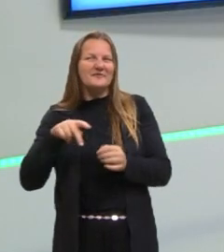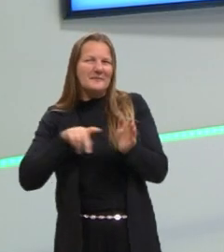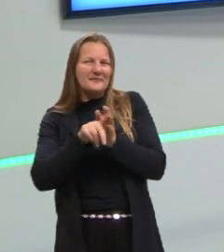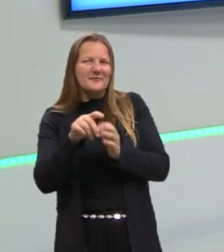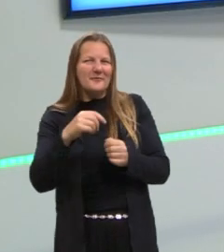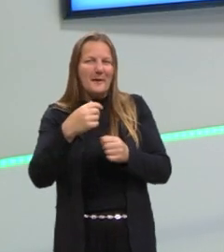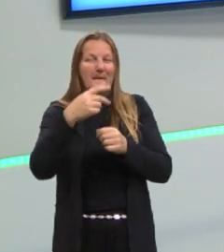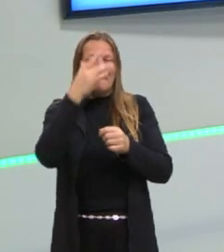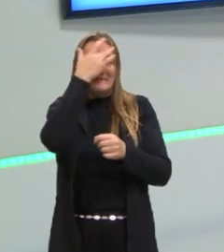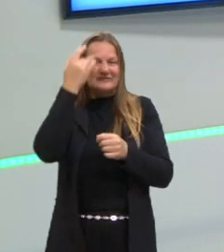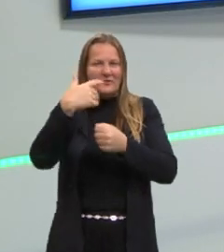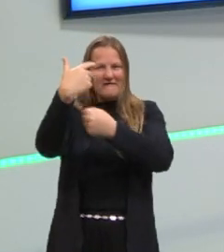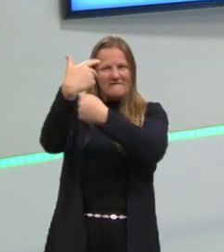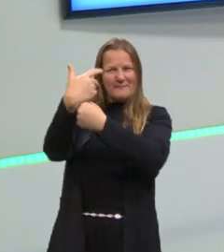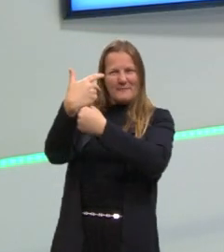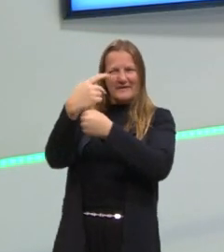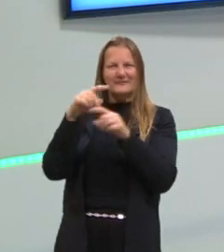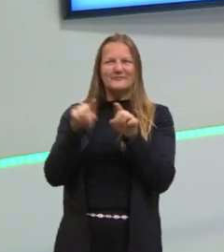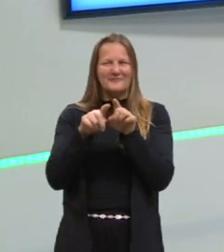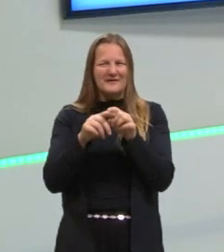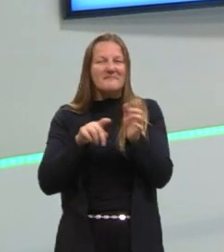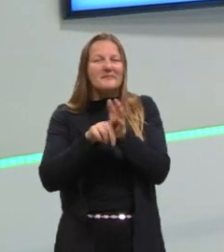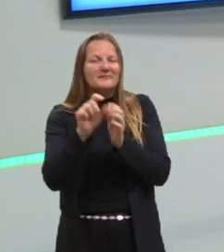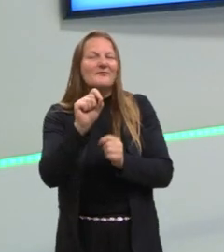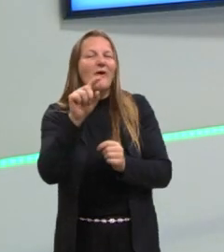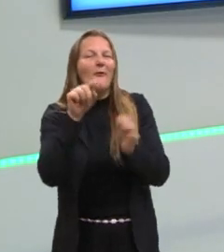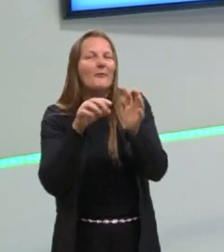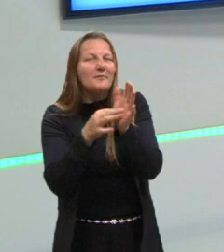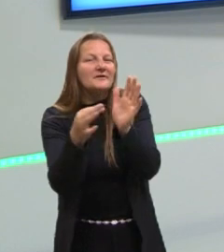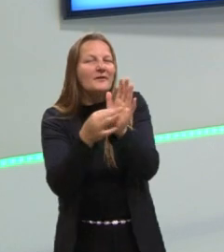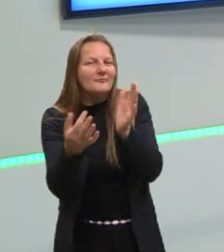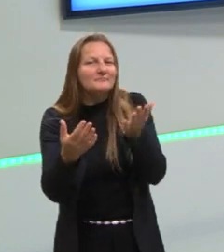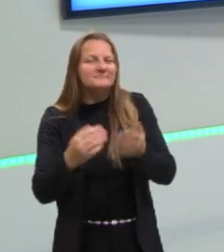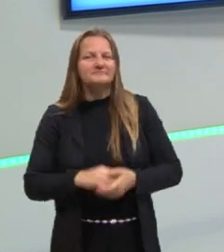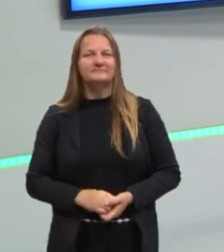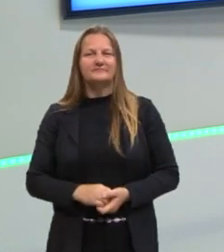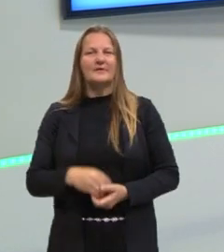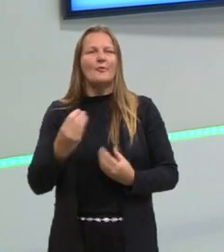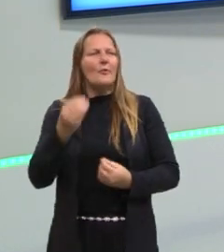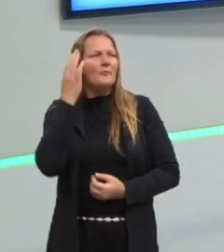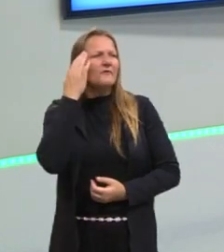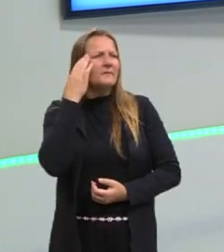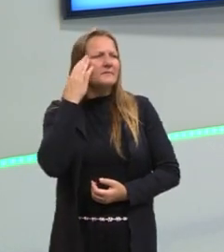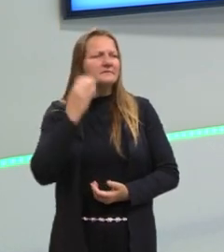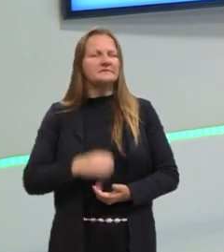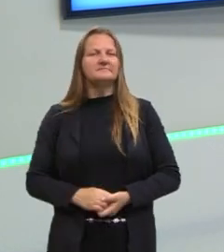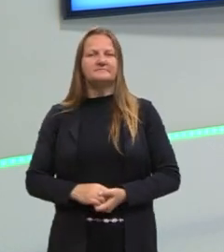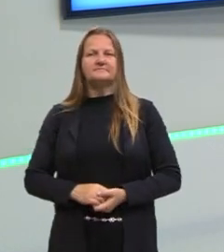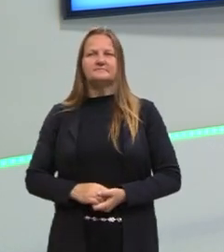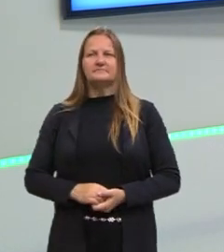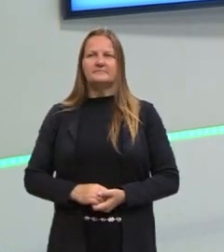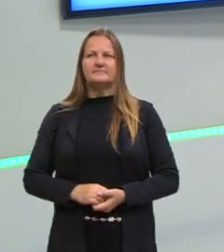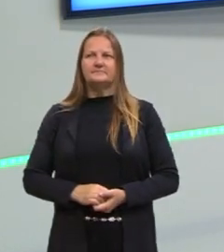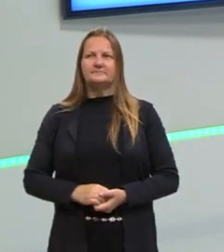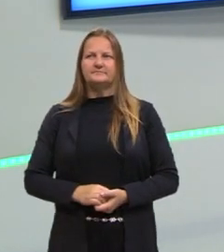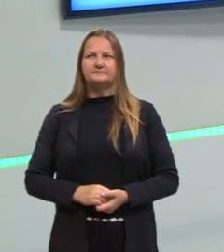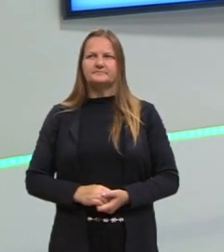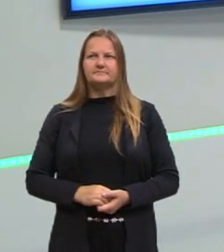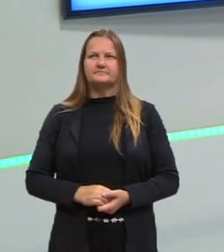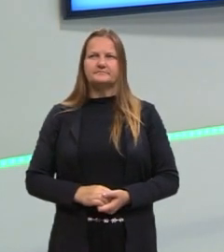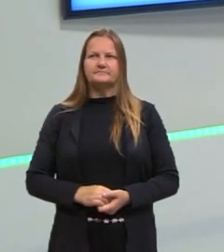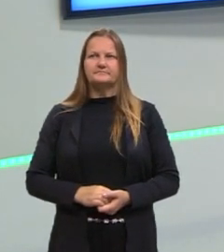Vamos ver se vocês vão acertar. Então, gente, vamos pensar. Como é que a gente pode pensar isso aí? Olha só, vou voltar aqui.